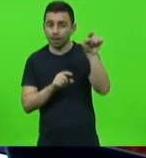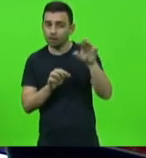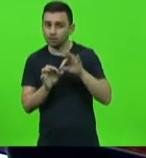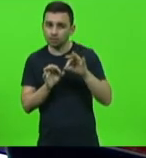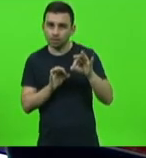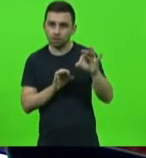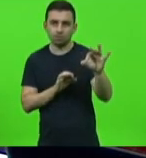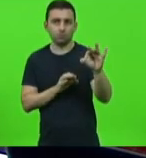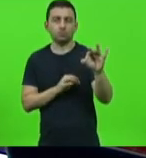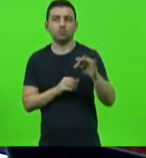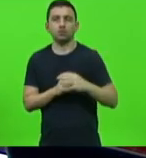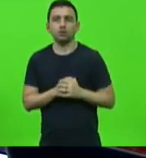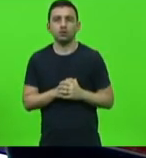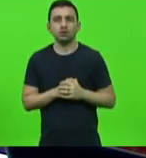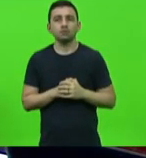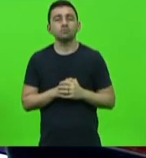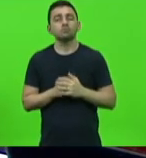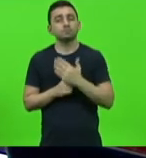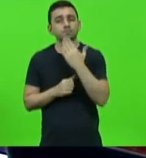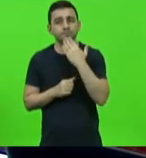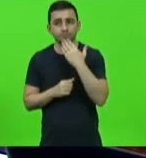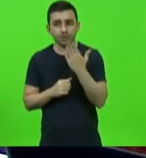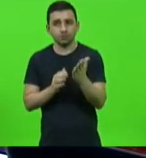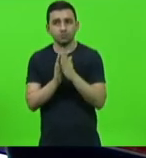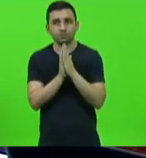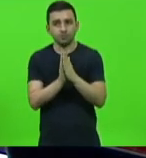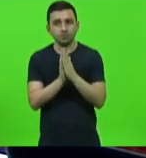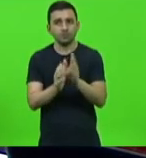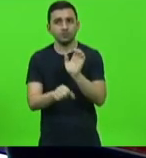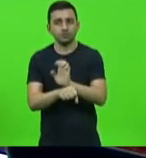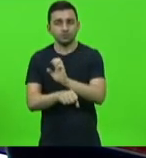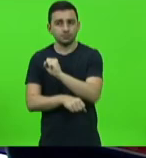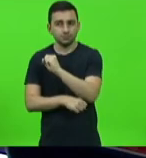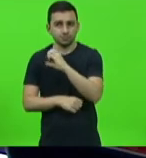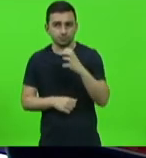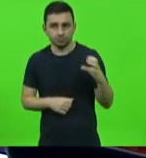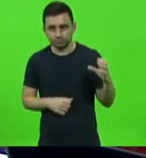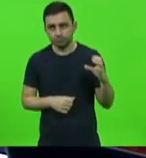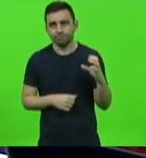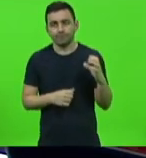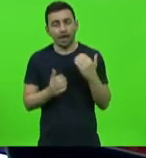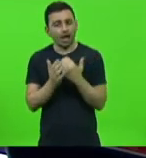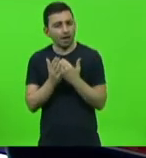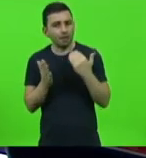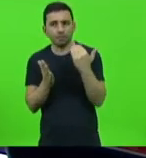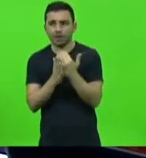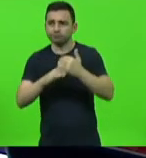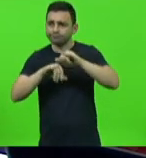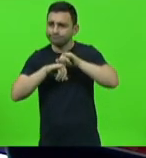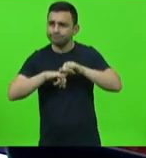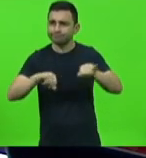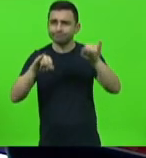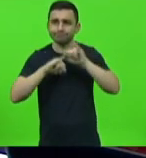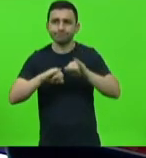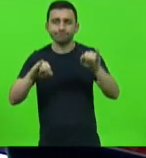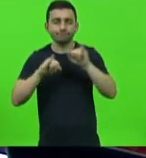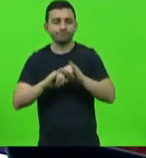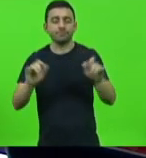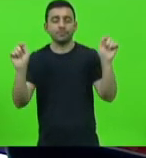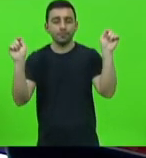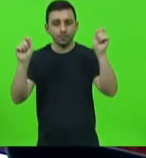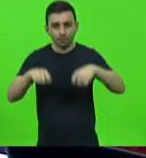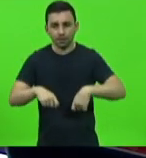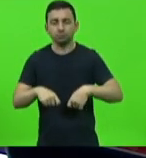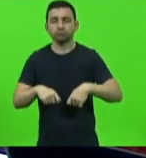peço portanto que o estado faça uma uma ampla divulgação da possibilidade que